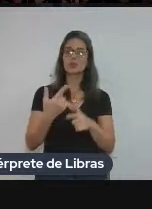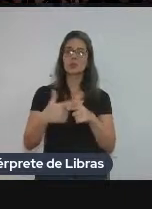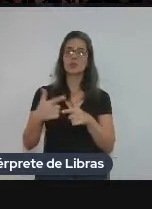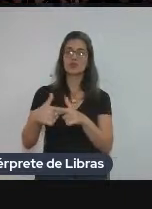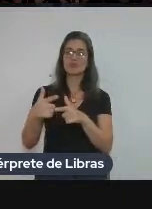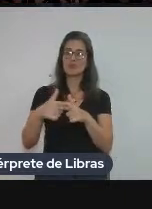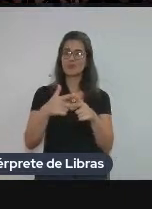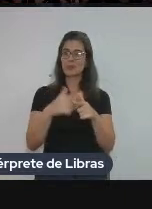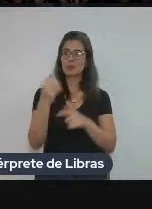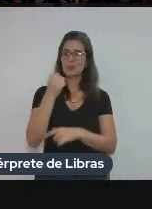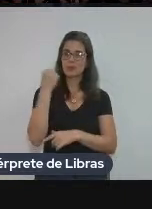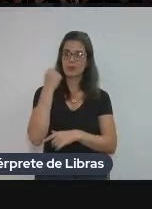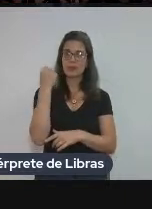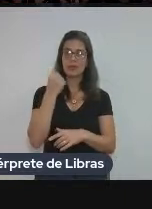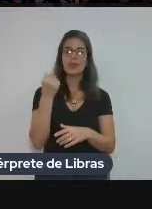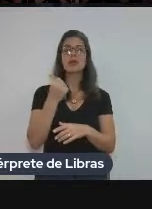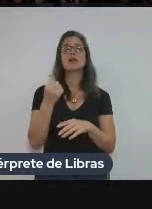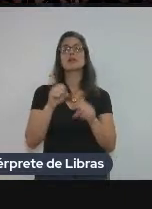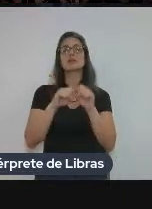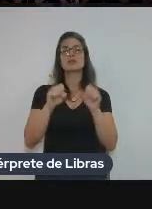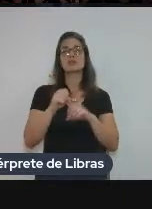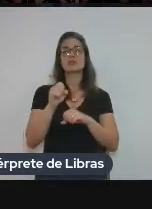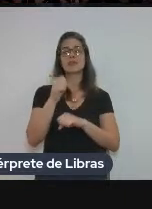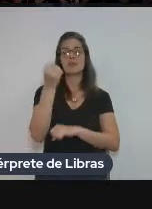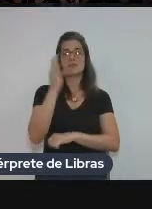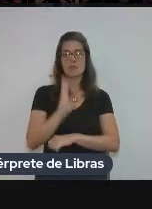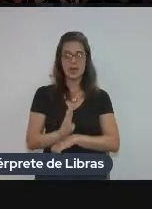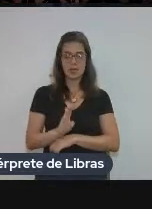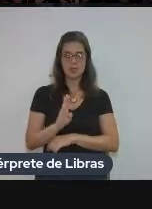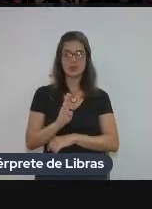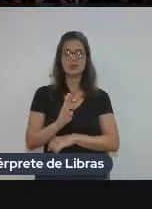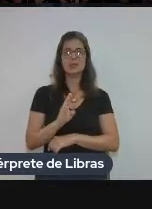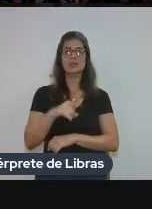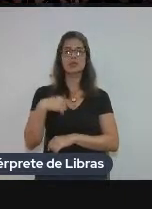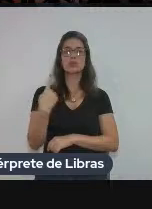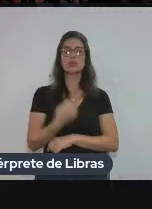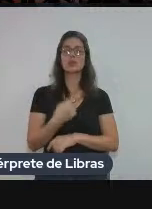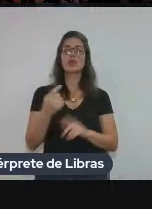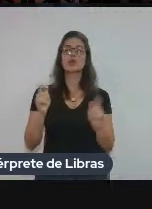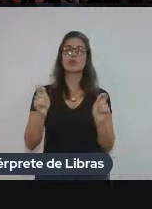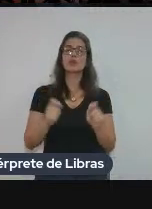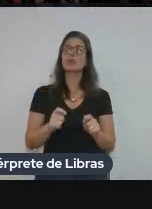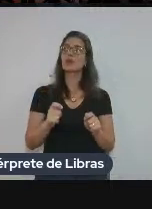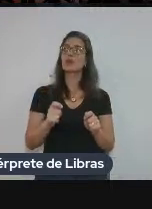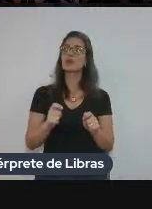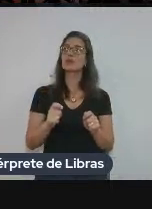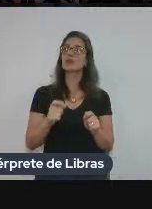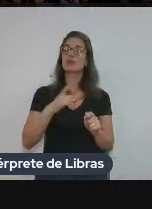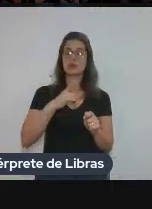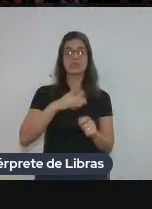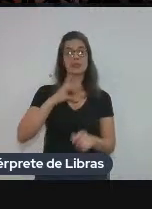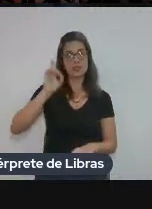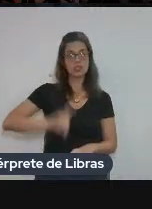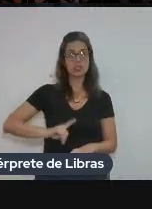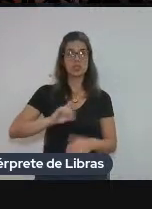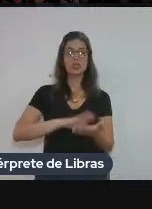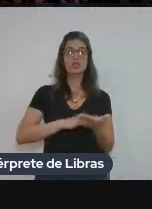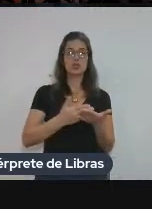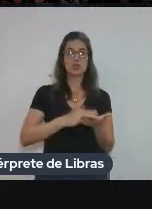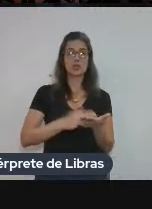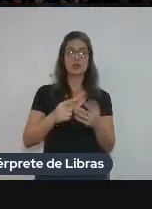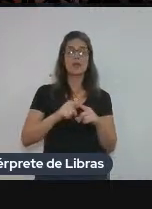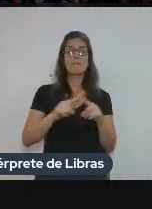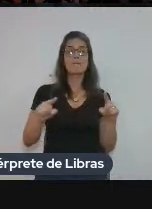crônico no sistema brasileiro é que a gente pode chamar... Você tem direito ao intérprete, mas o